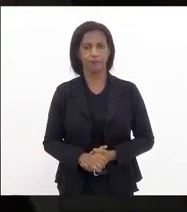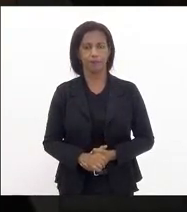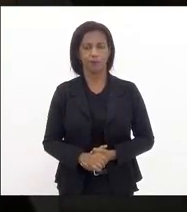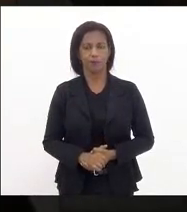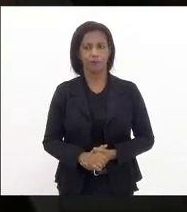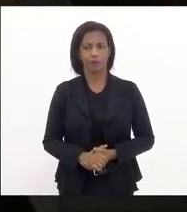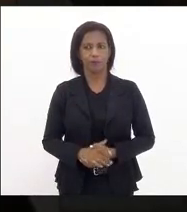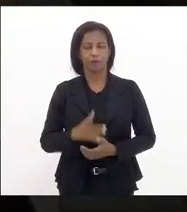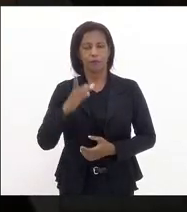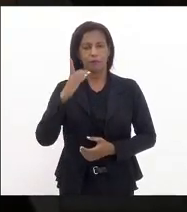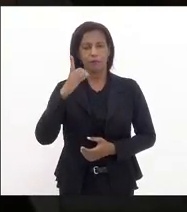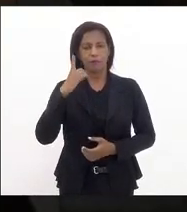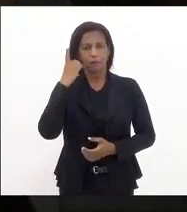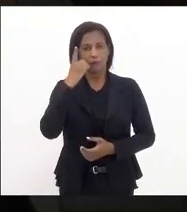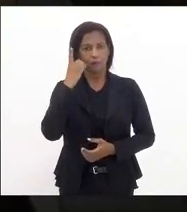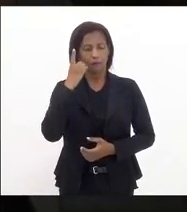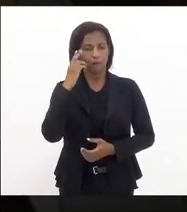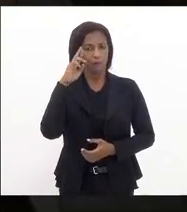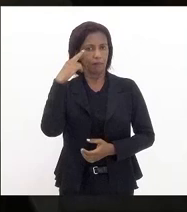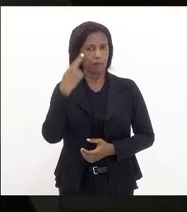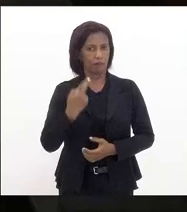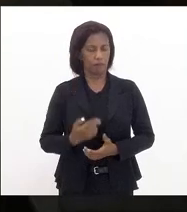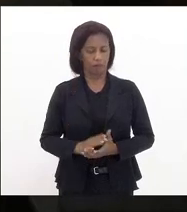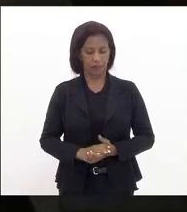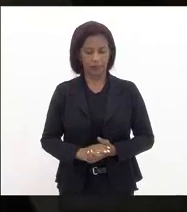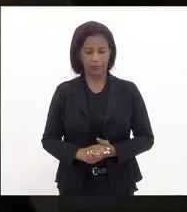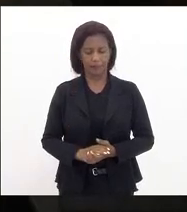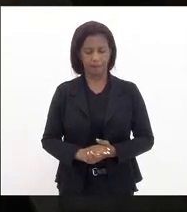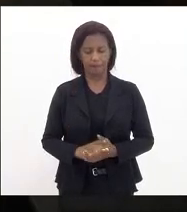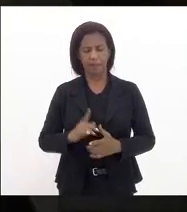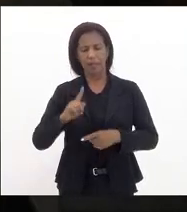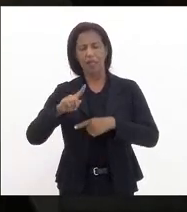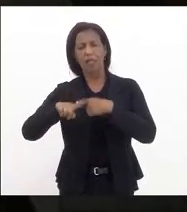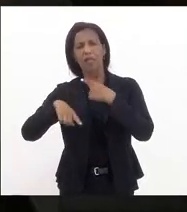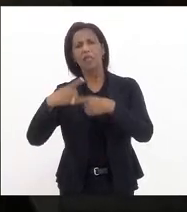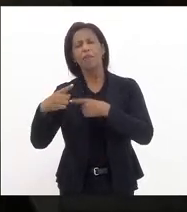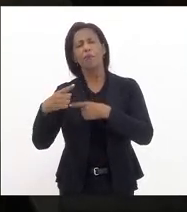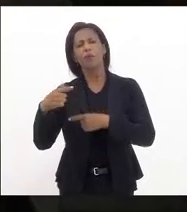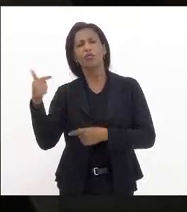deputada Renata Souza depois da Segunda Guerra Mundial